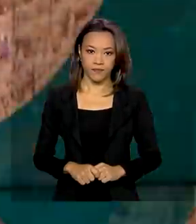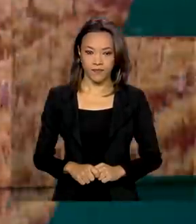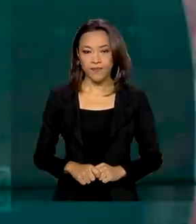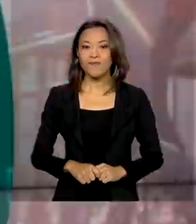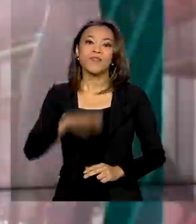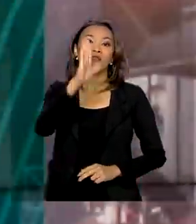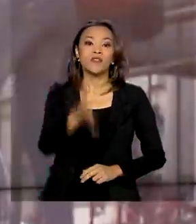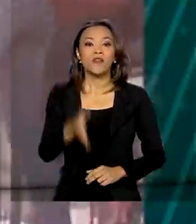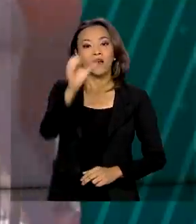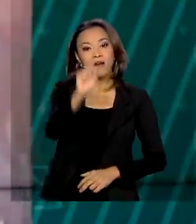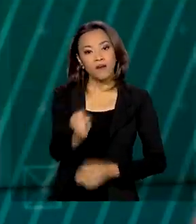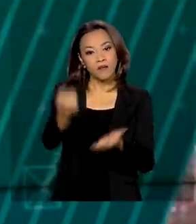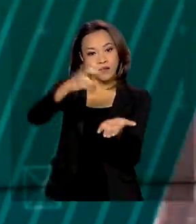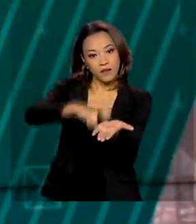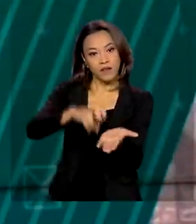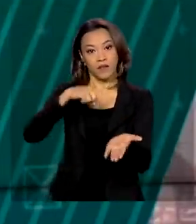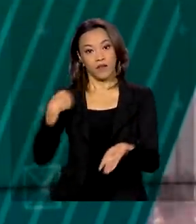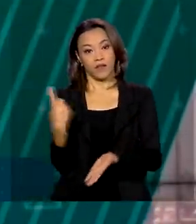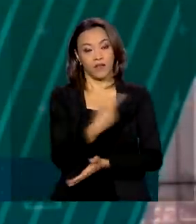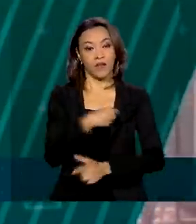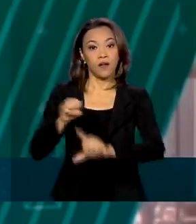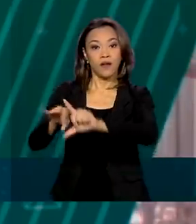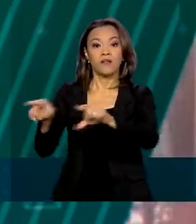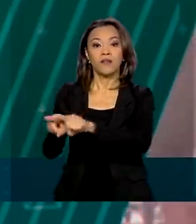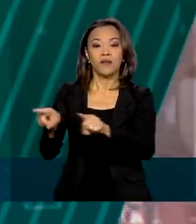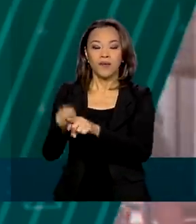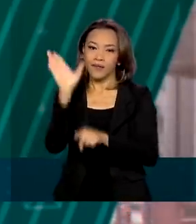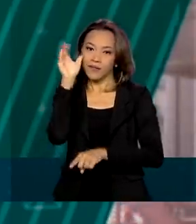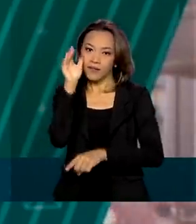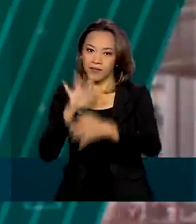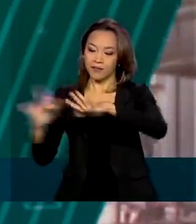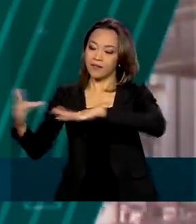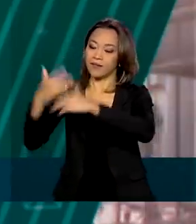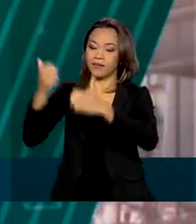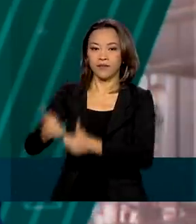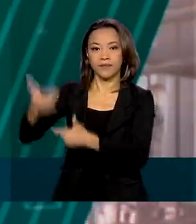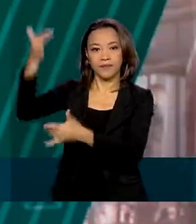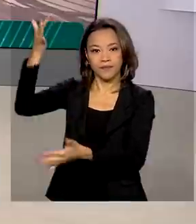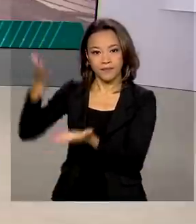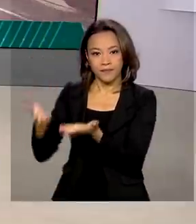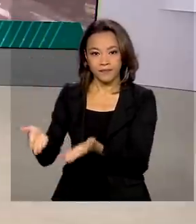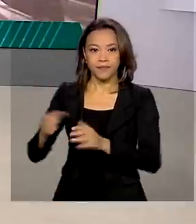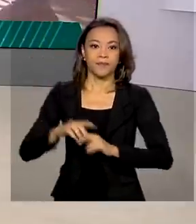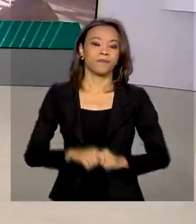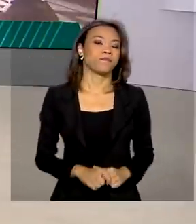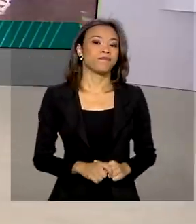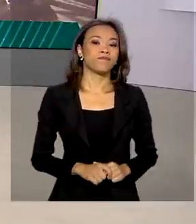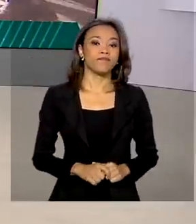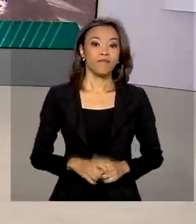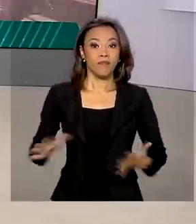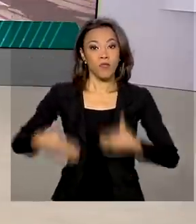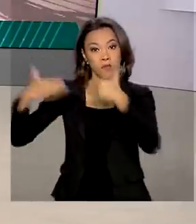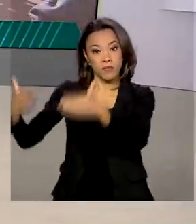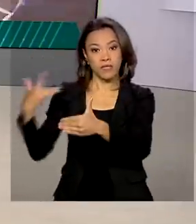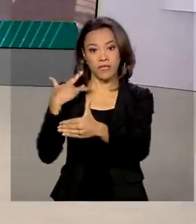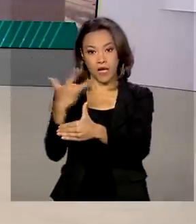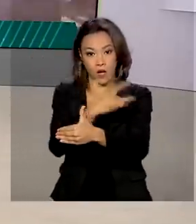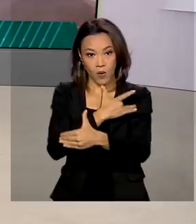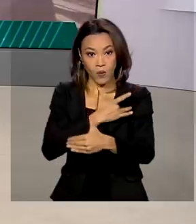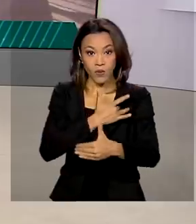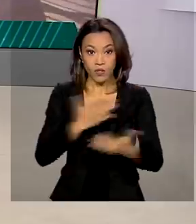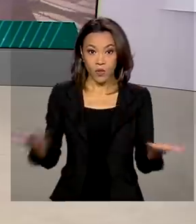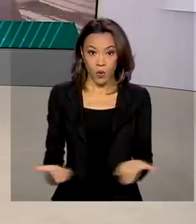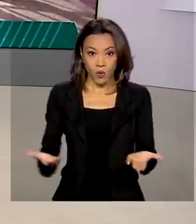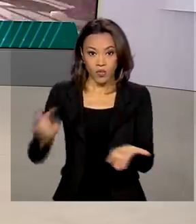São 8 horas da manhã e nós estamos ao vivo também pelas redes sociais. O Ministério da Saúde lança agora de